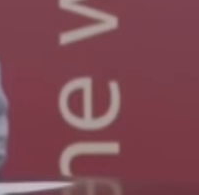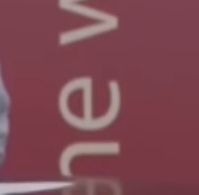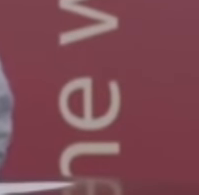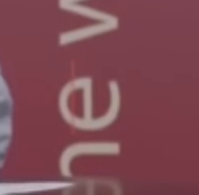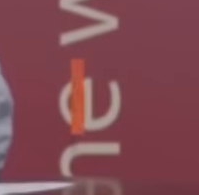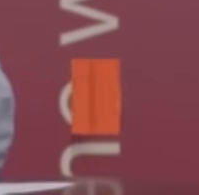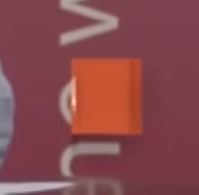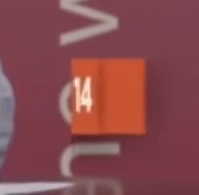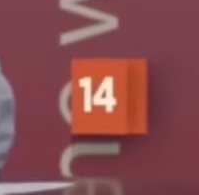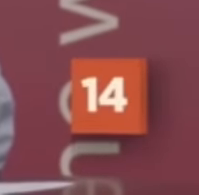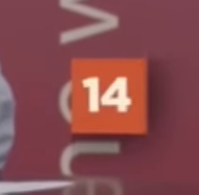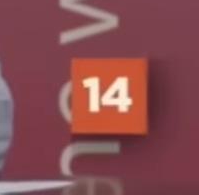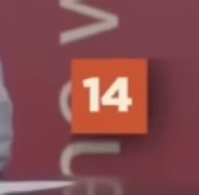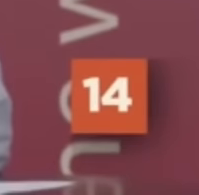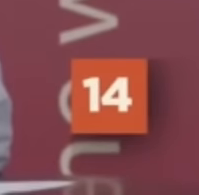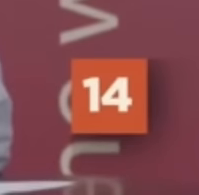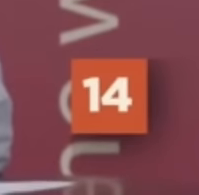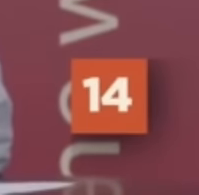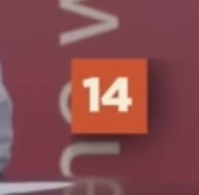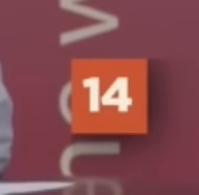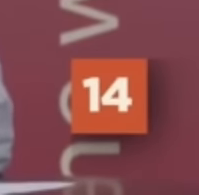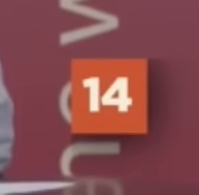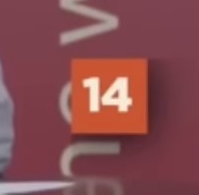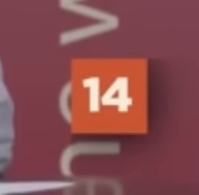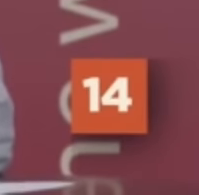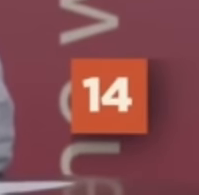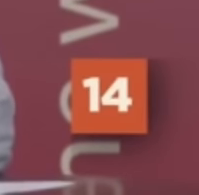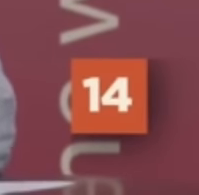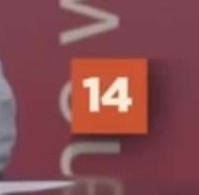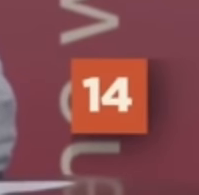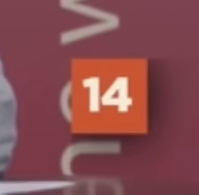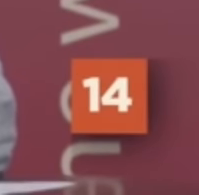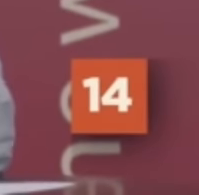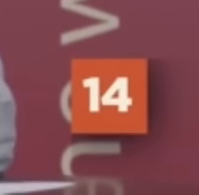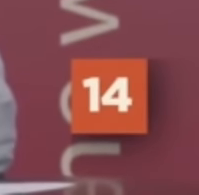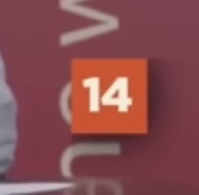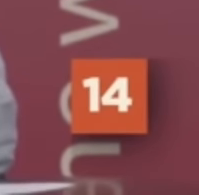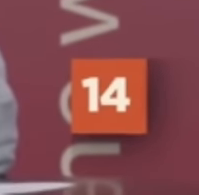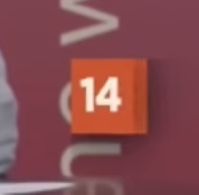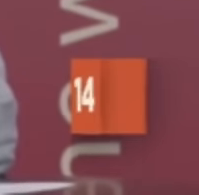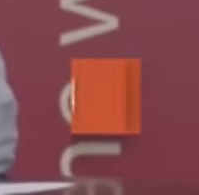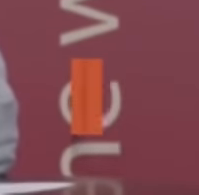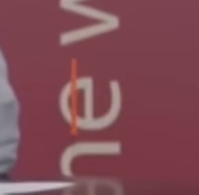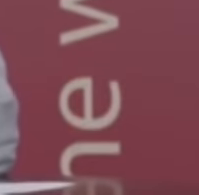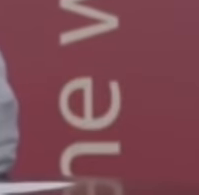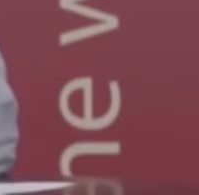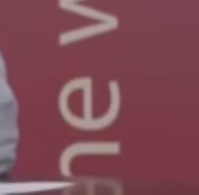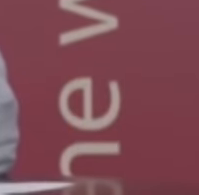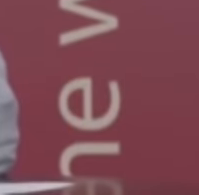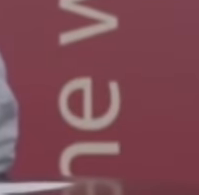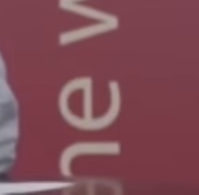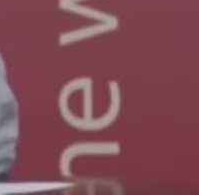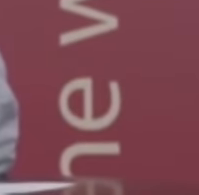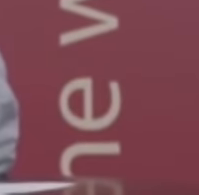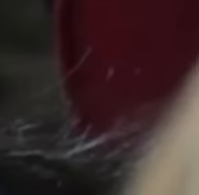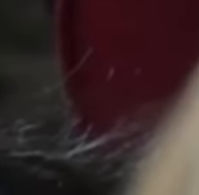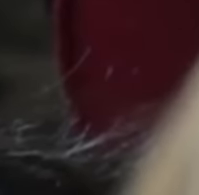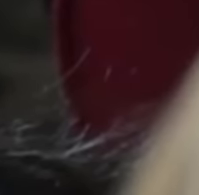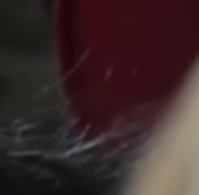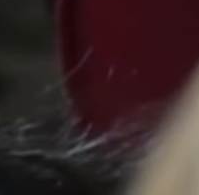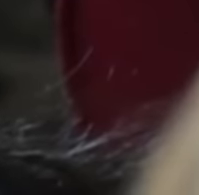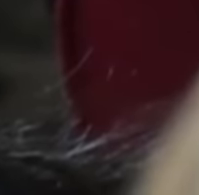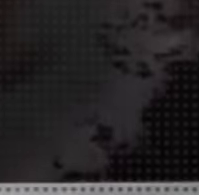e você não tem internet, você não trouxe o celular e você tem que conviver uma hora, uma ponte aérea, consigo mesmo.